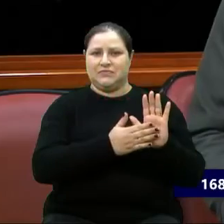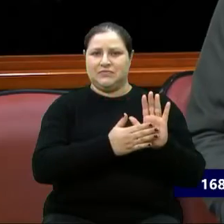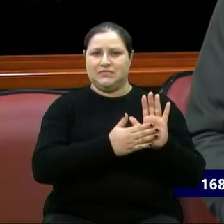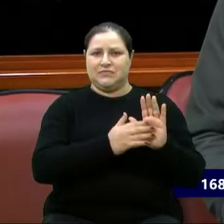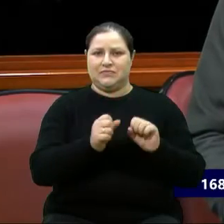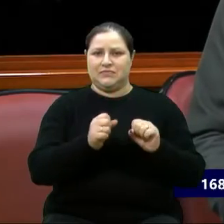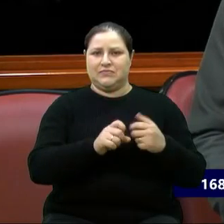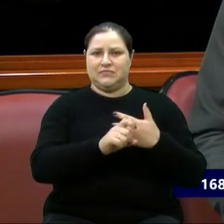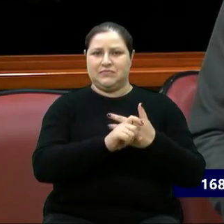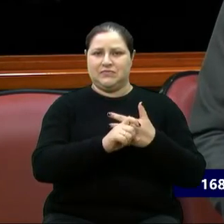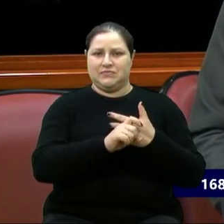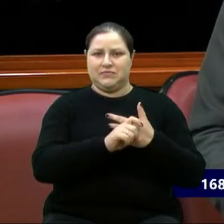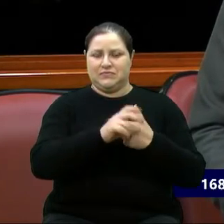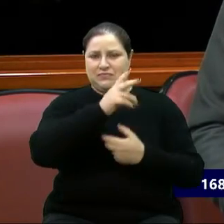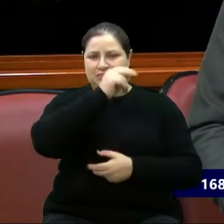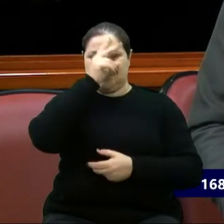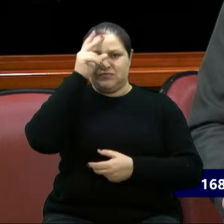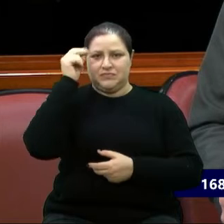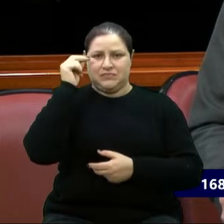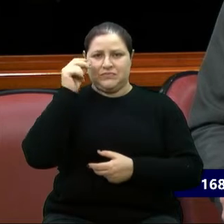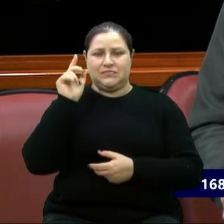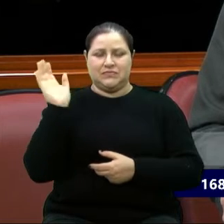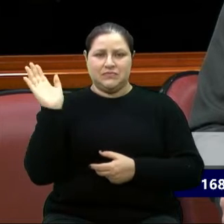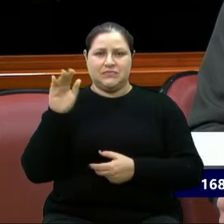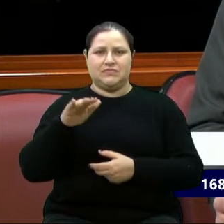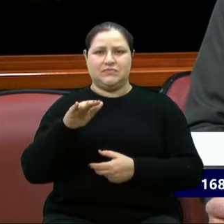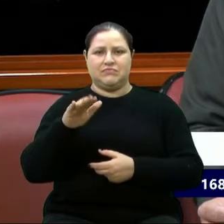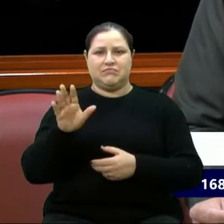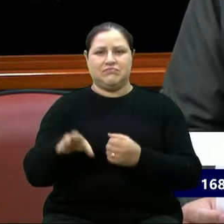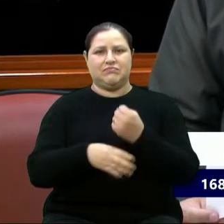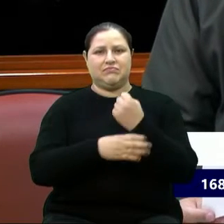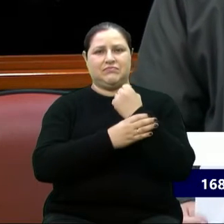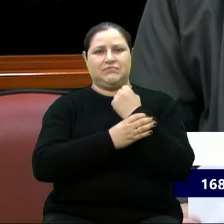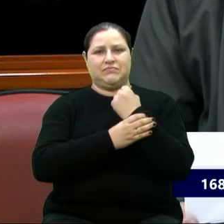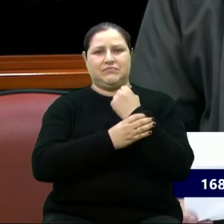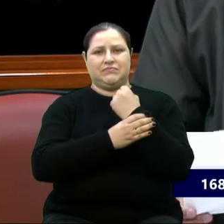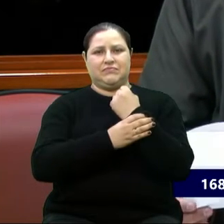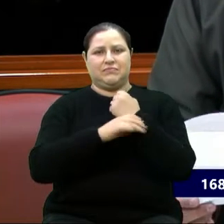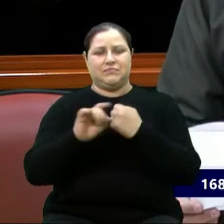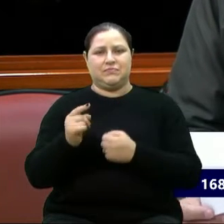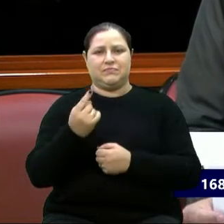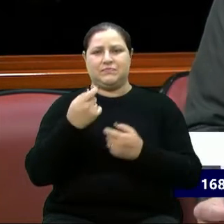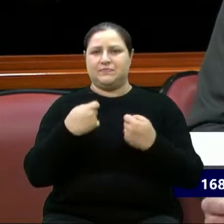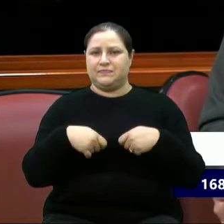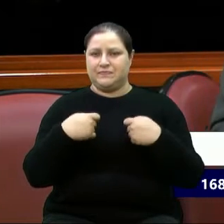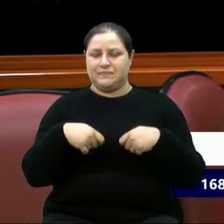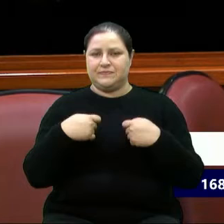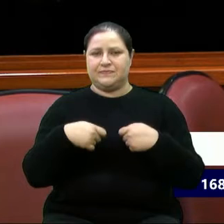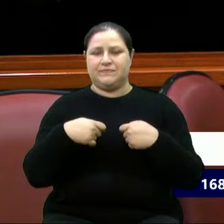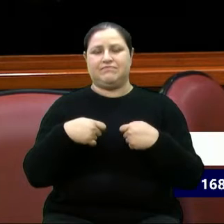Poder Executivo Municipal? Ele vem para garantir uma necessidade